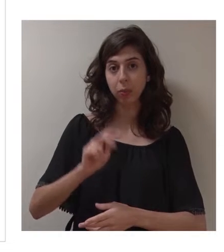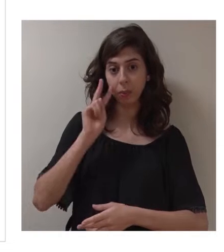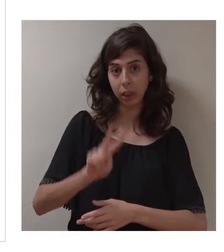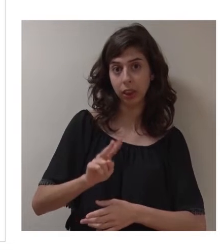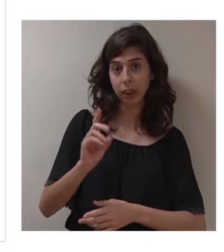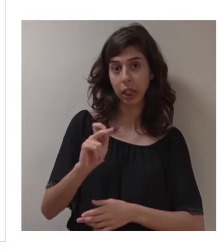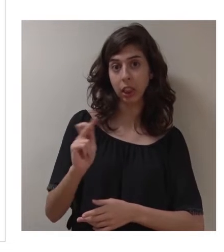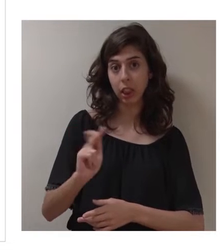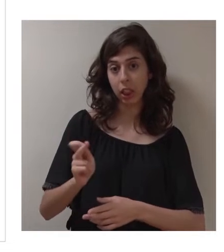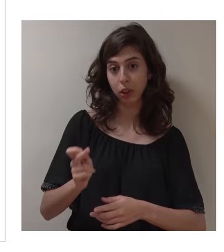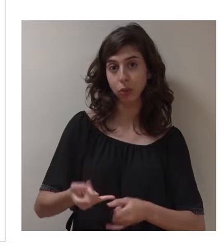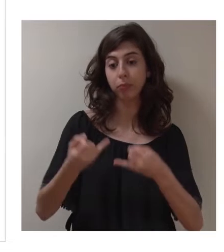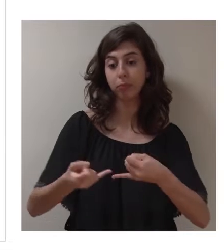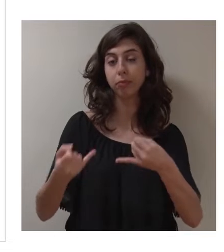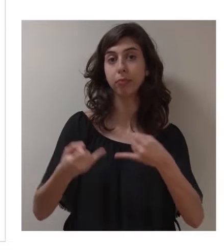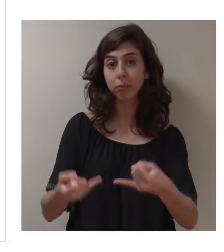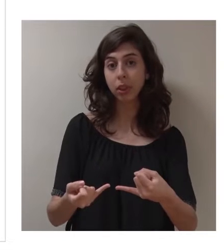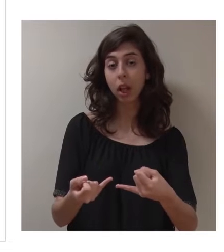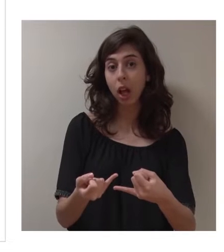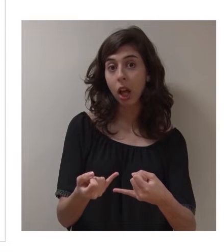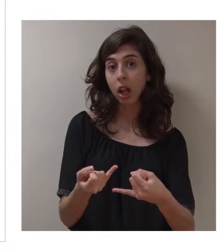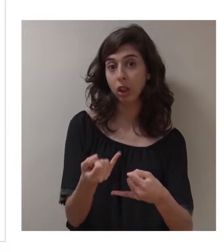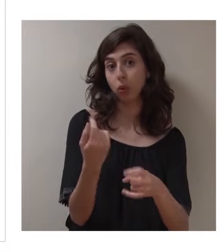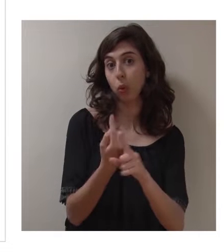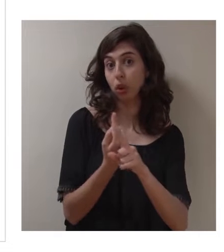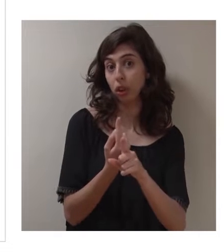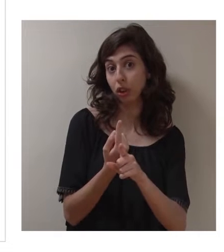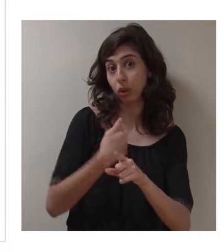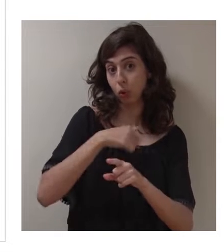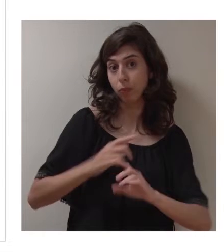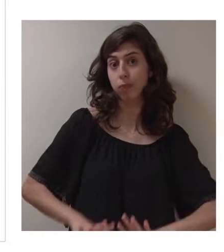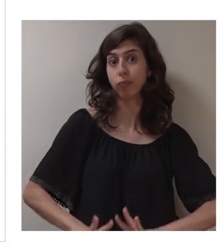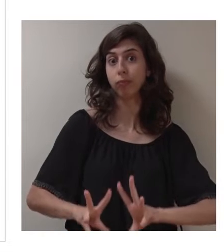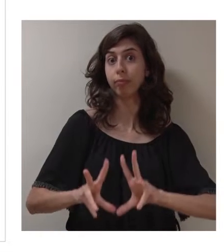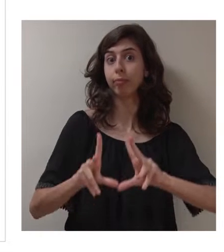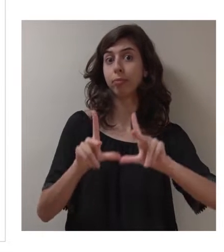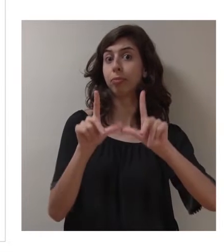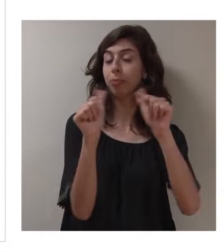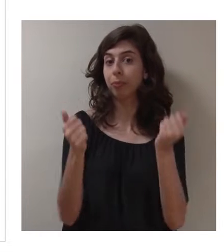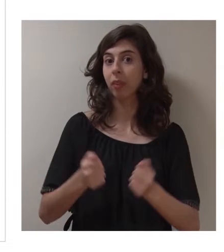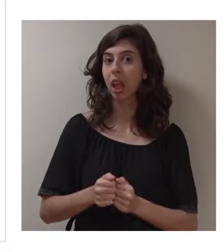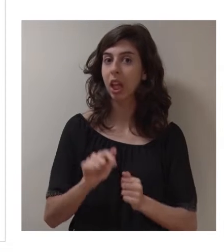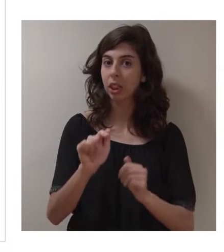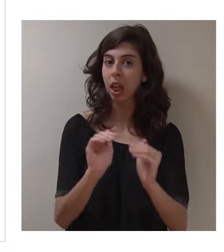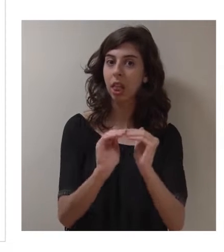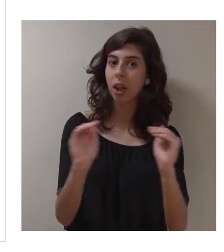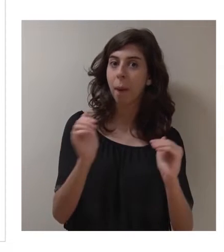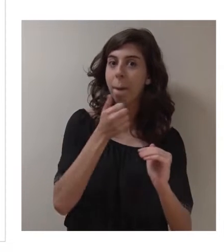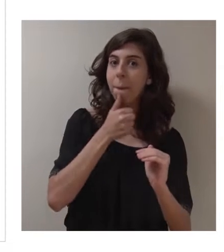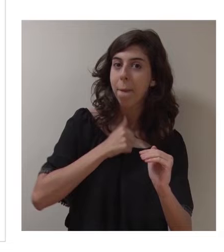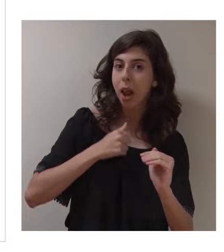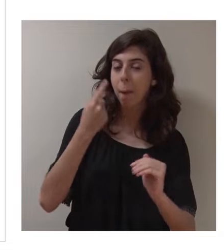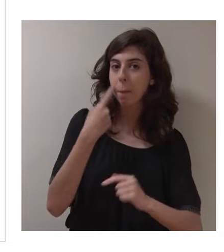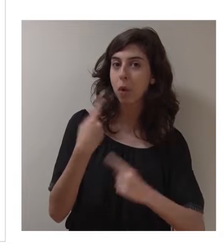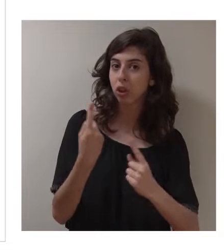olhando para os seis anos subsequentes a 2013, naquilo que tem sido a evolução. E esta linha vermelha marca muito